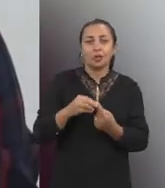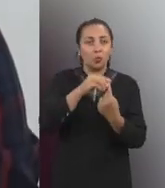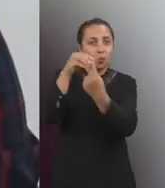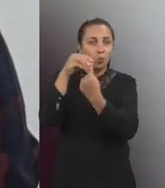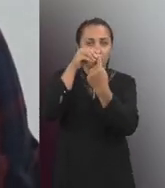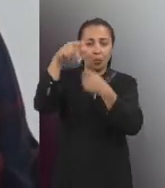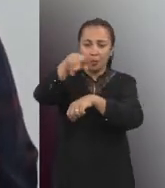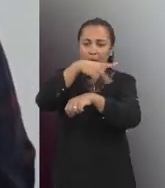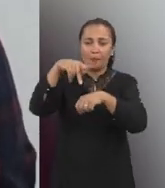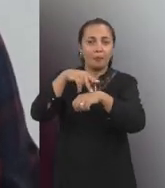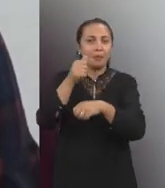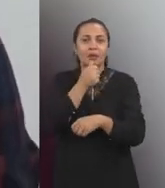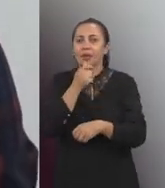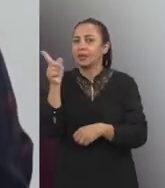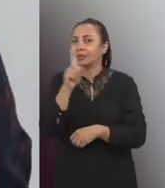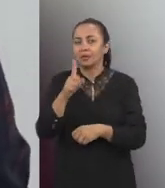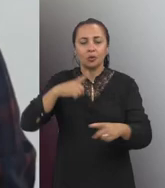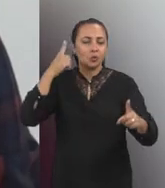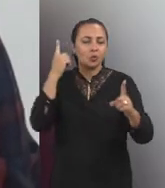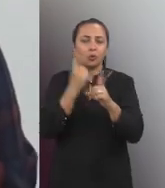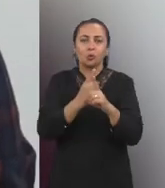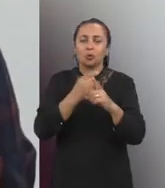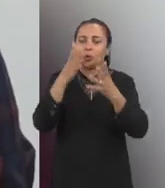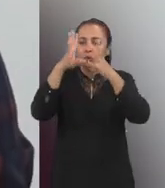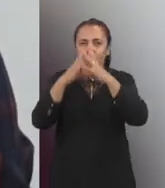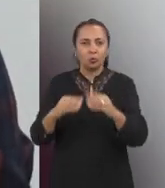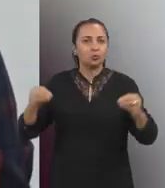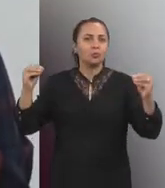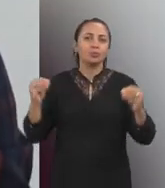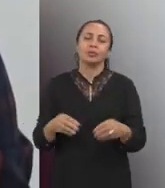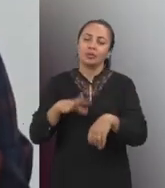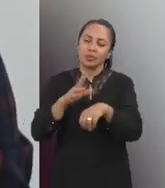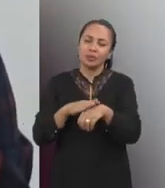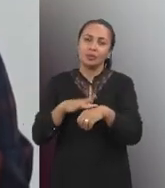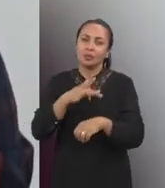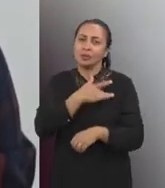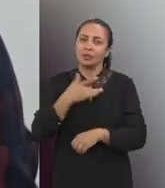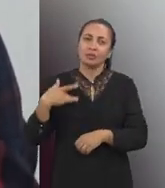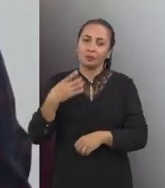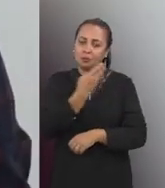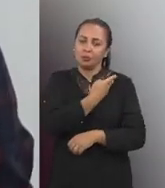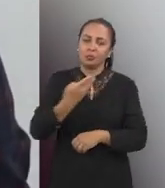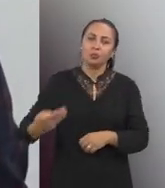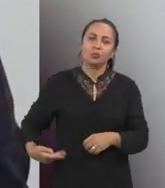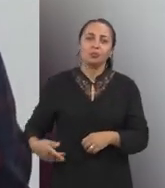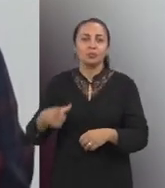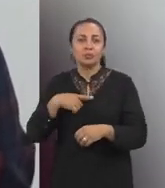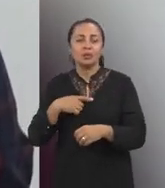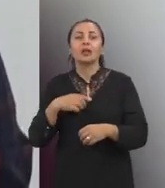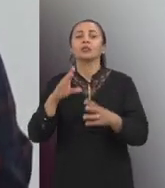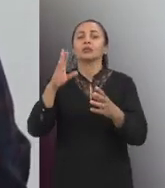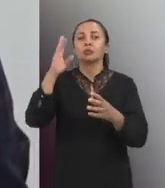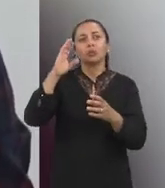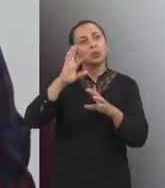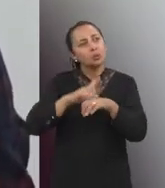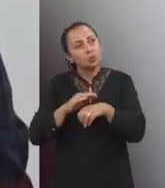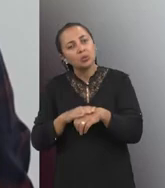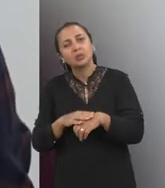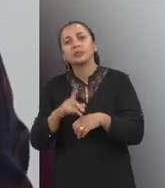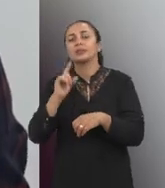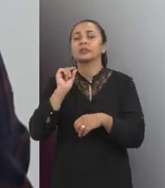não alcançou a meta de eliminação da doença enquanto problema de saúde pública, mesmo sendo uma doença